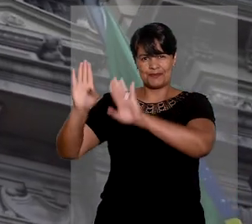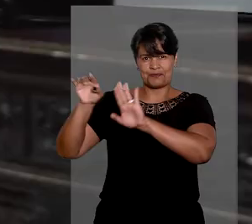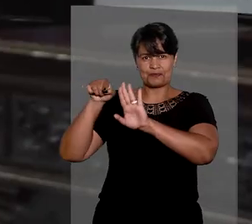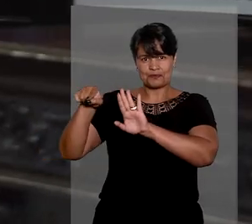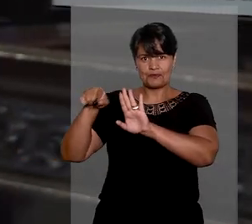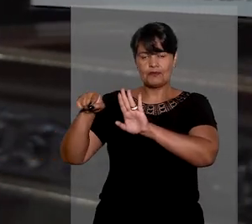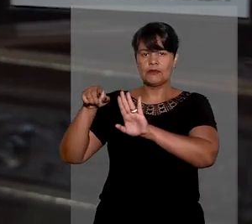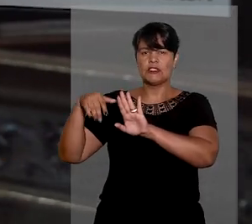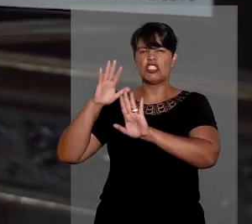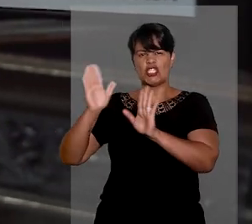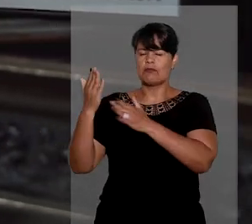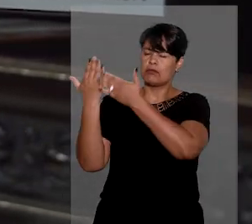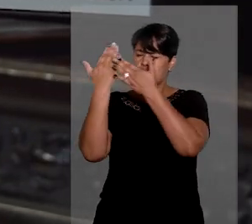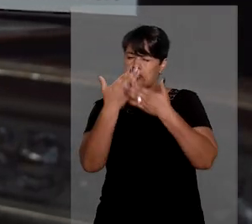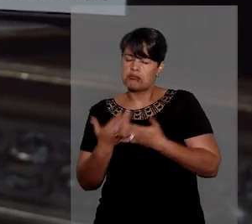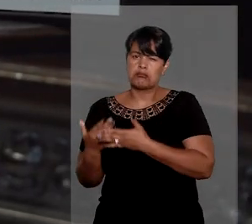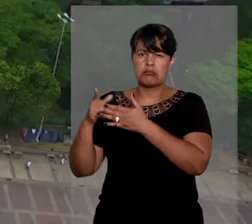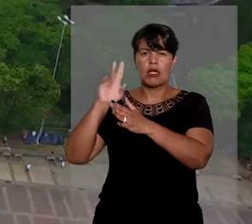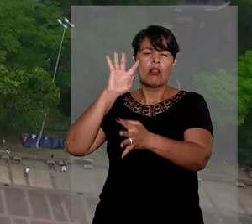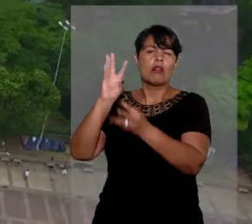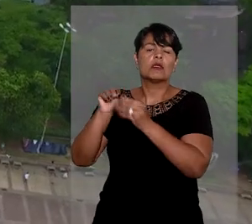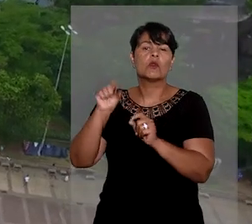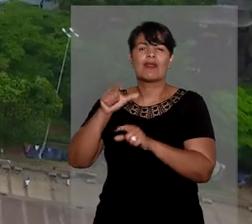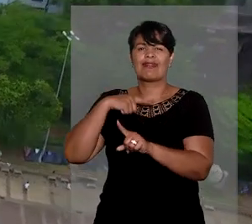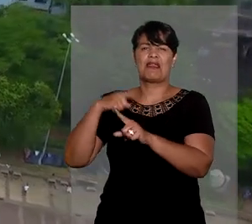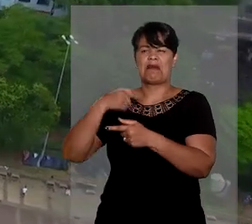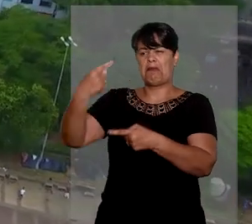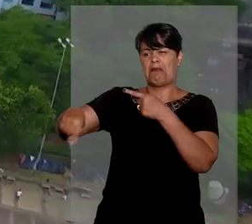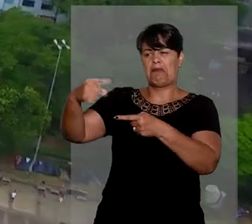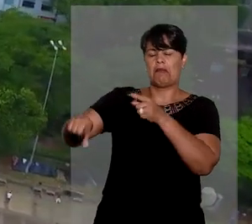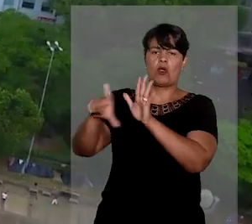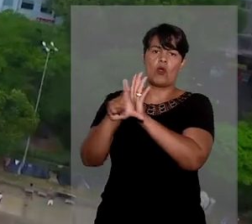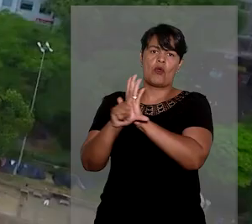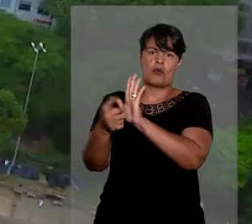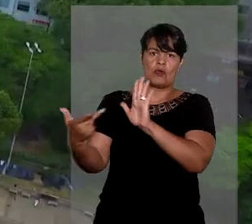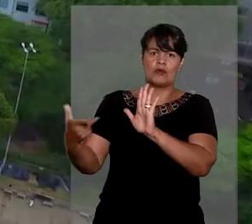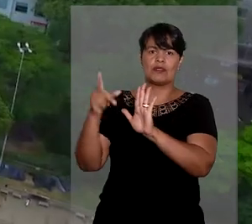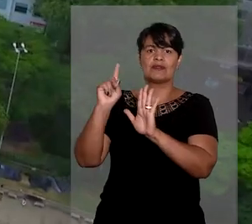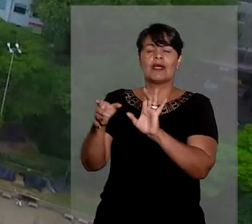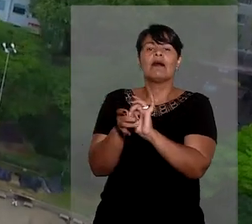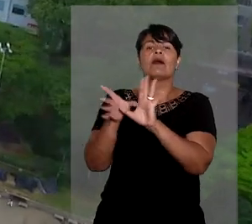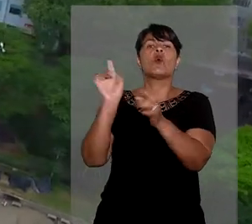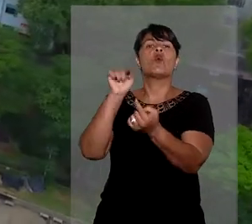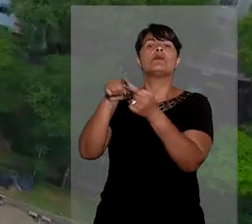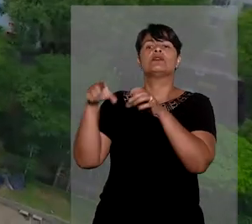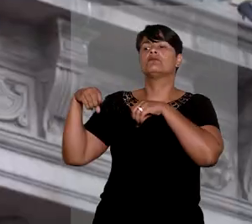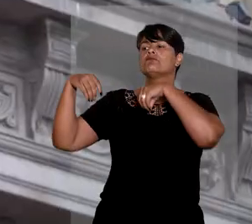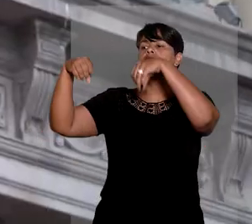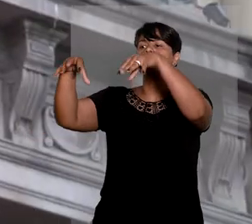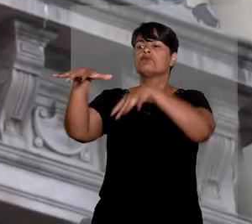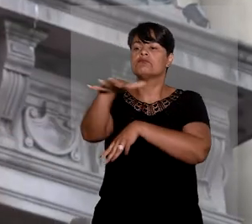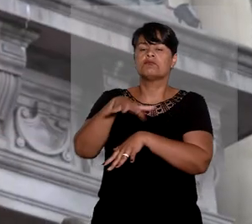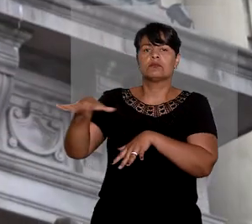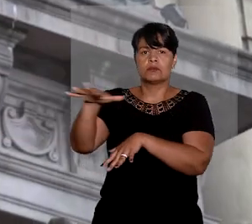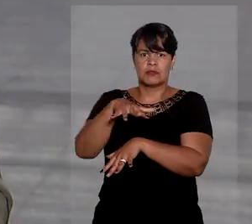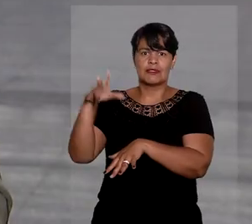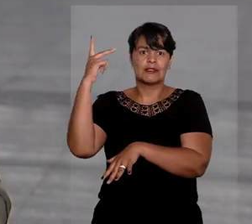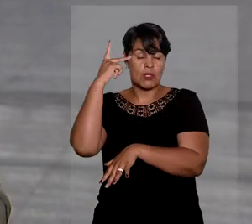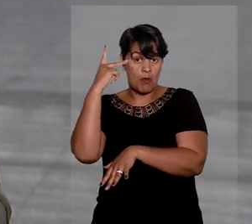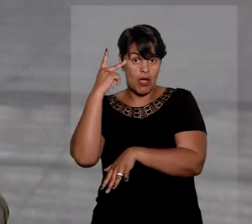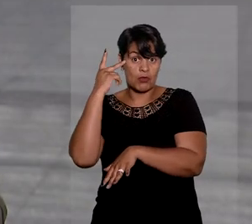ilegalidades na licitação internacional para a concessão do serviço de iluminação pública na cidade de São Paulo.